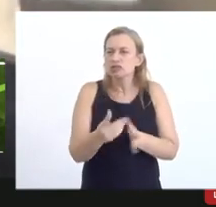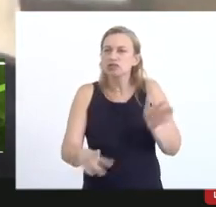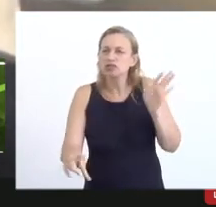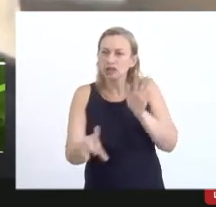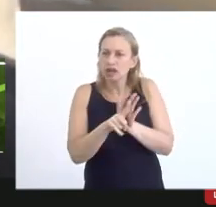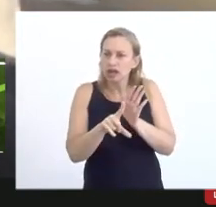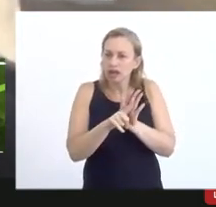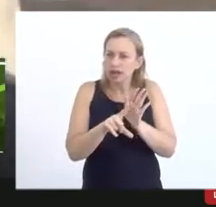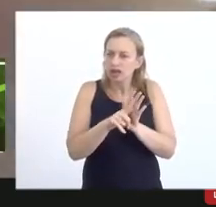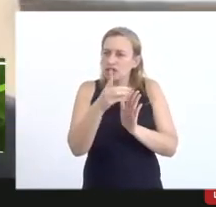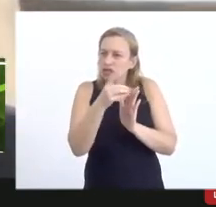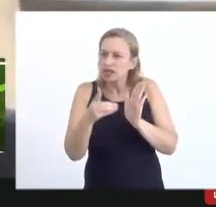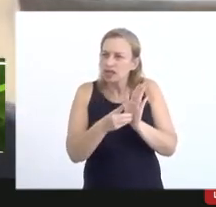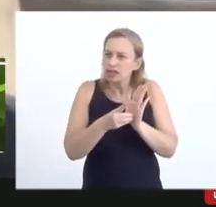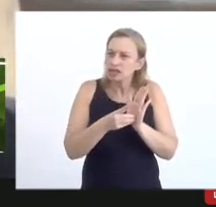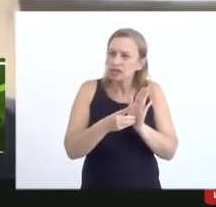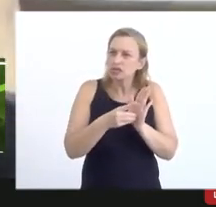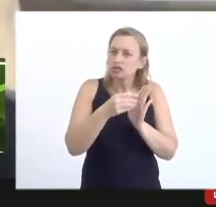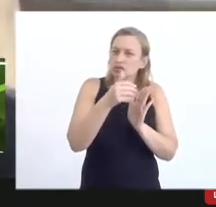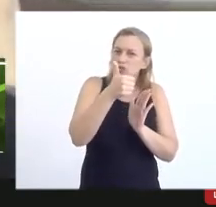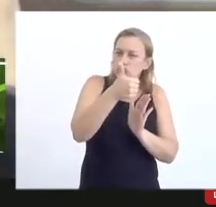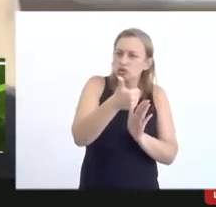o decreto saiu em 2014